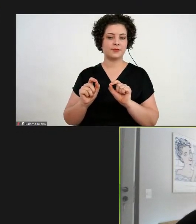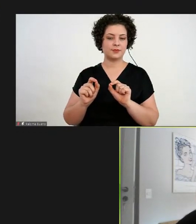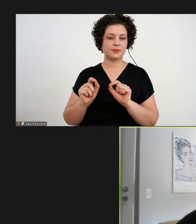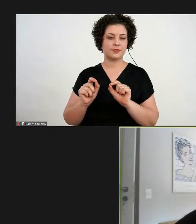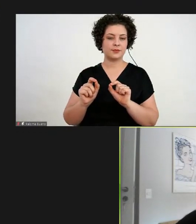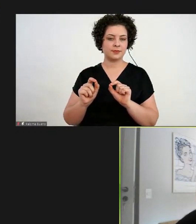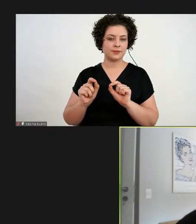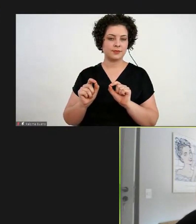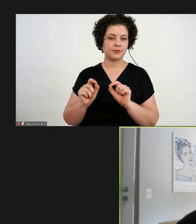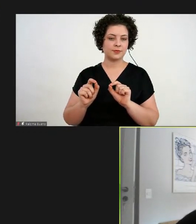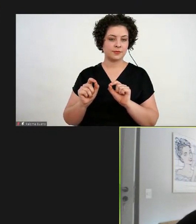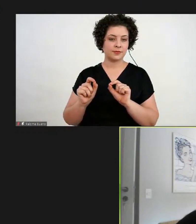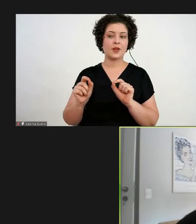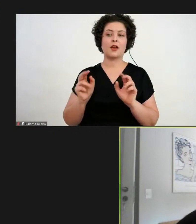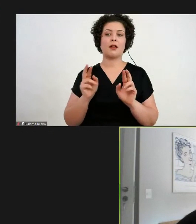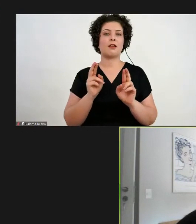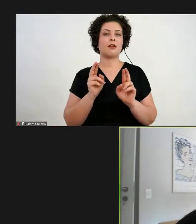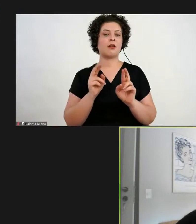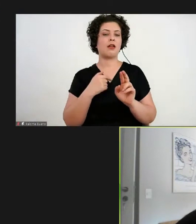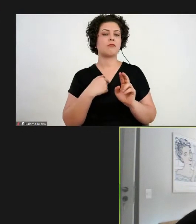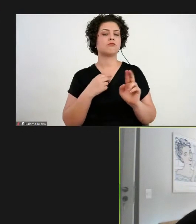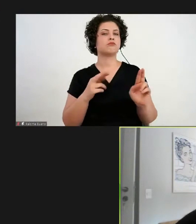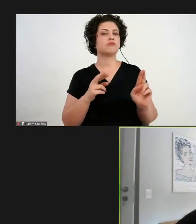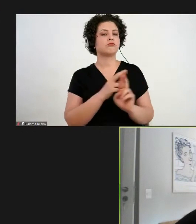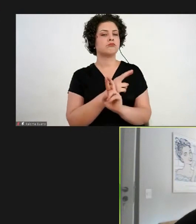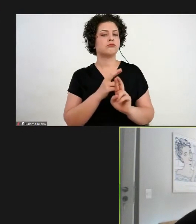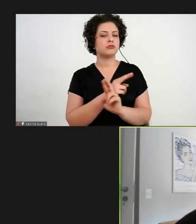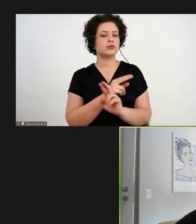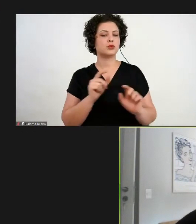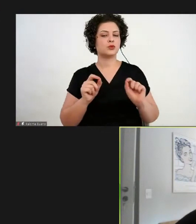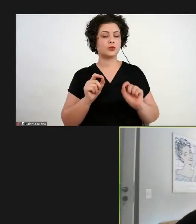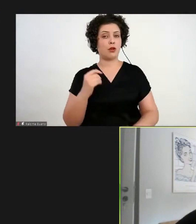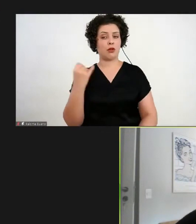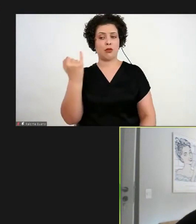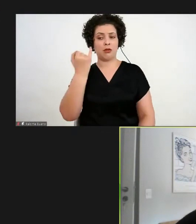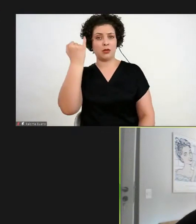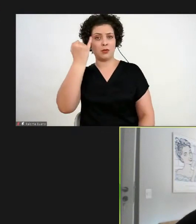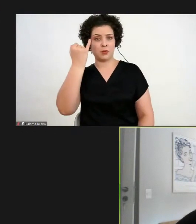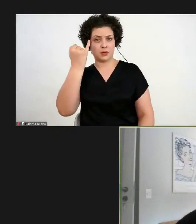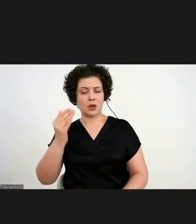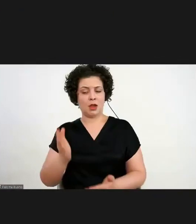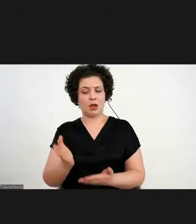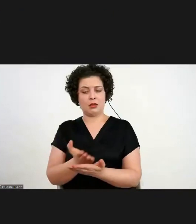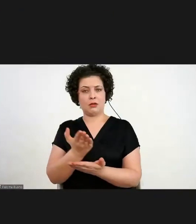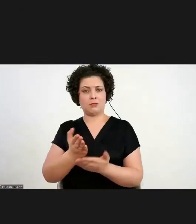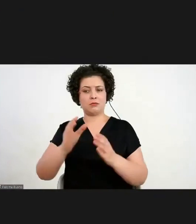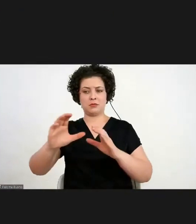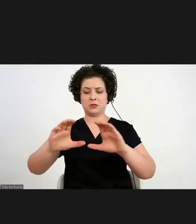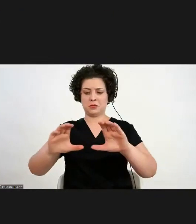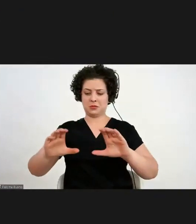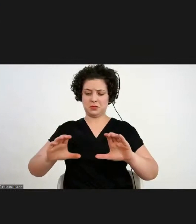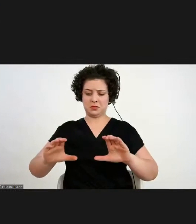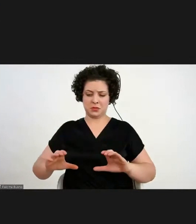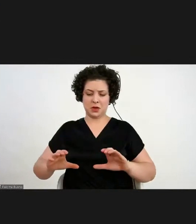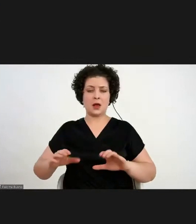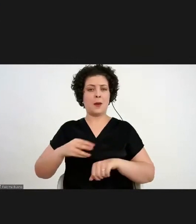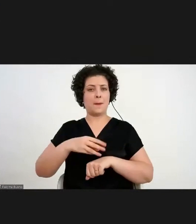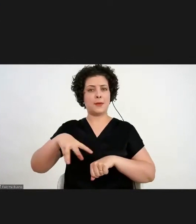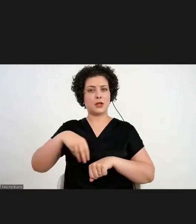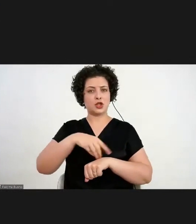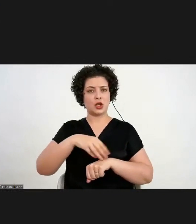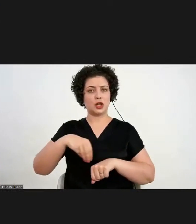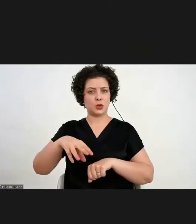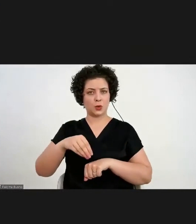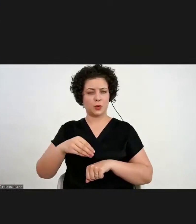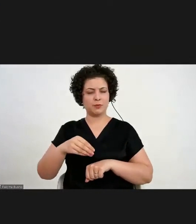uma relação que eu estabeleci entre a importância do catálogo como mediador da história da arte, o catálogo das